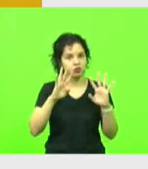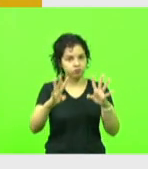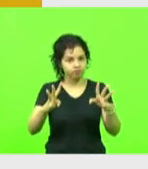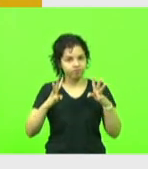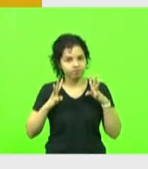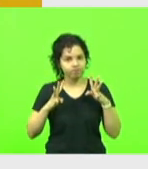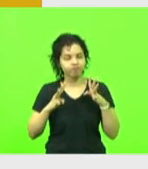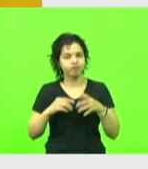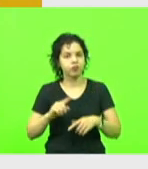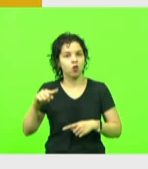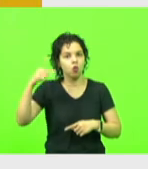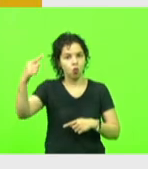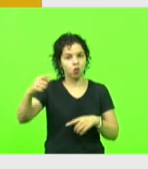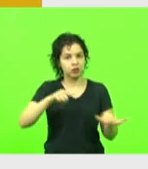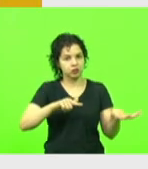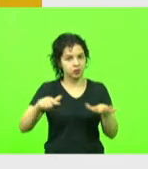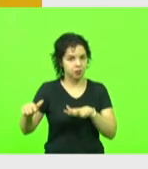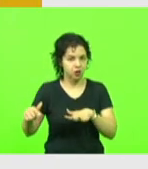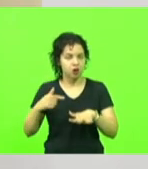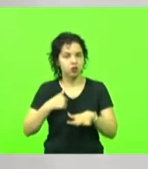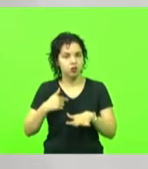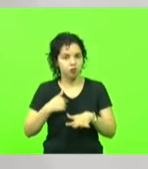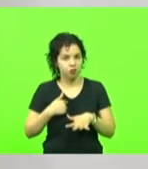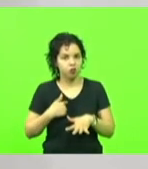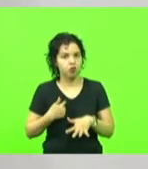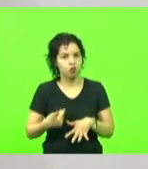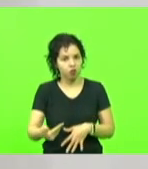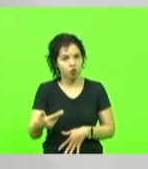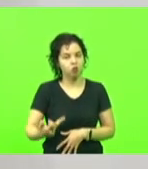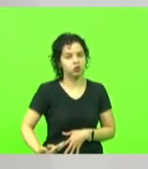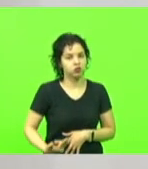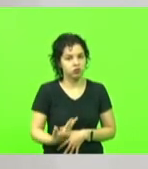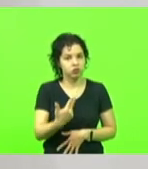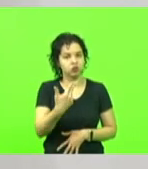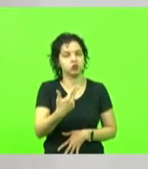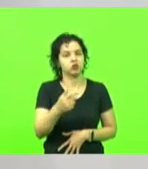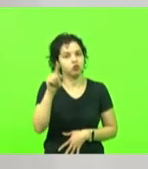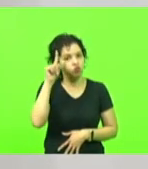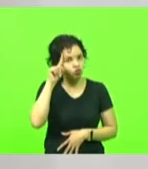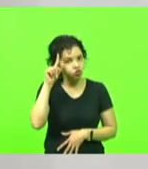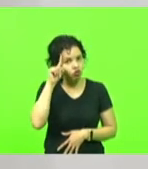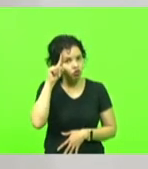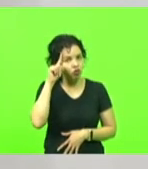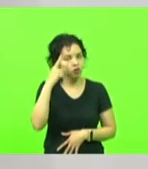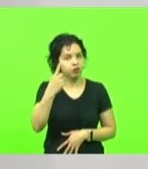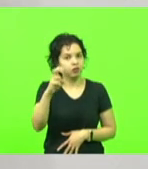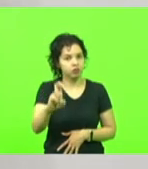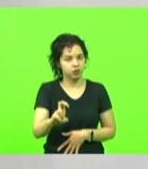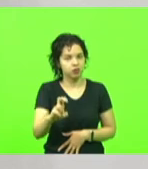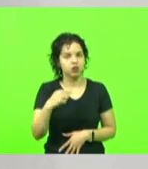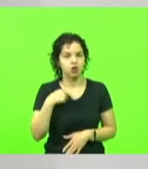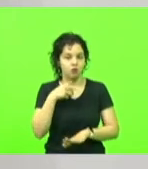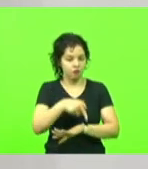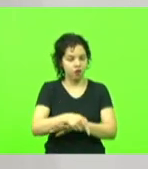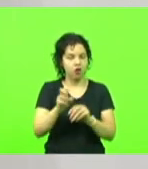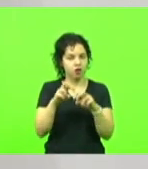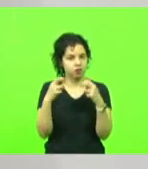Eu, a semana que vem, vou passar por um procedimento cirúrgico no dia 15, e não estarei aqui.